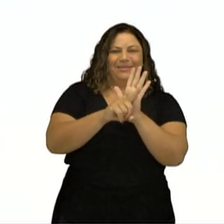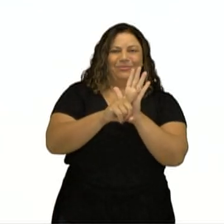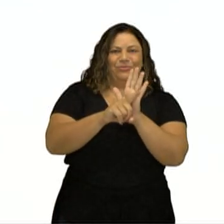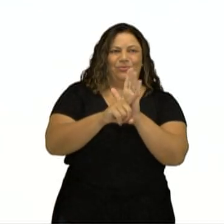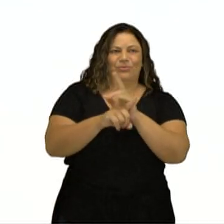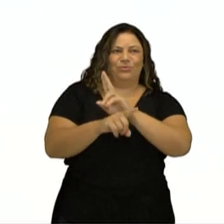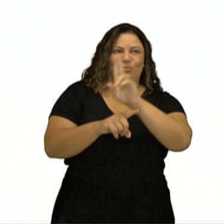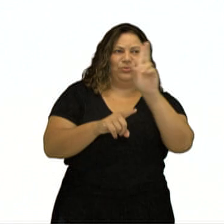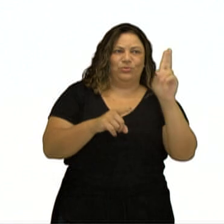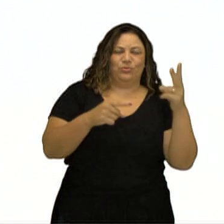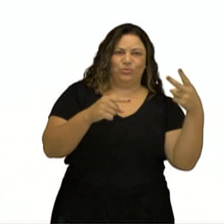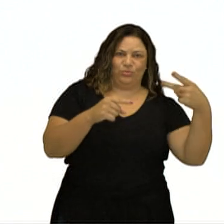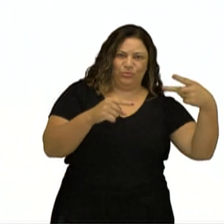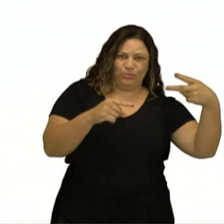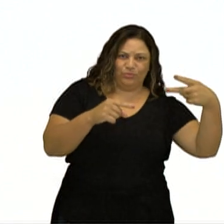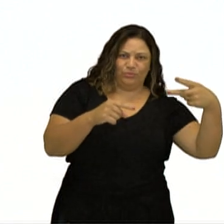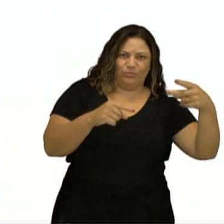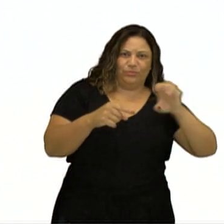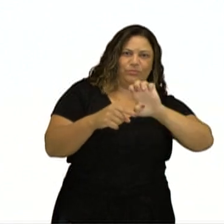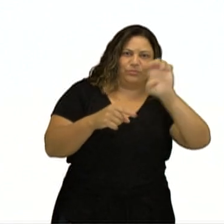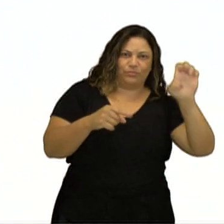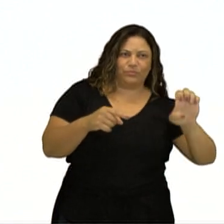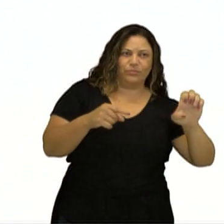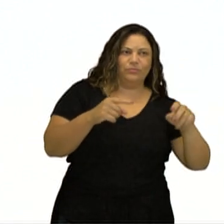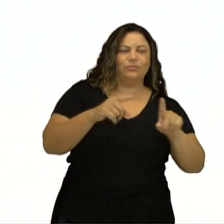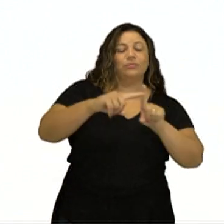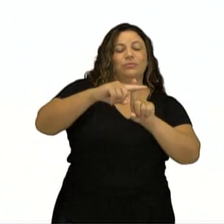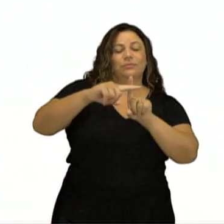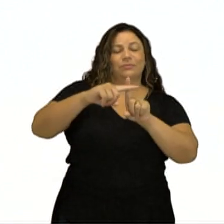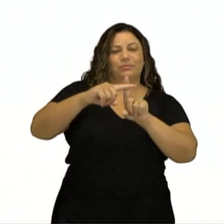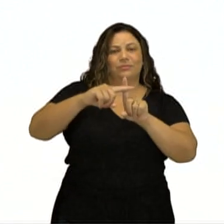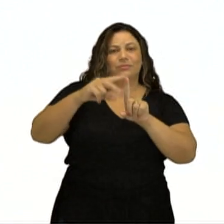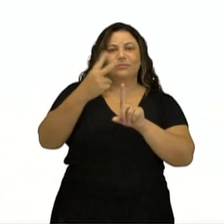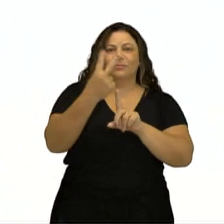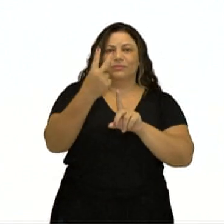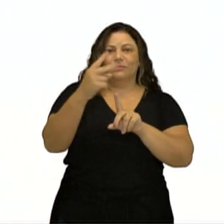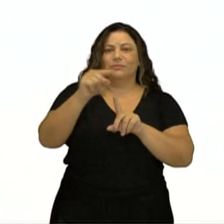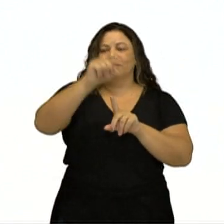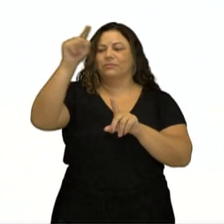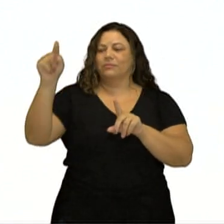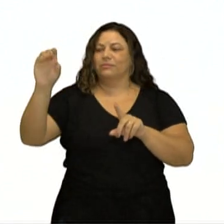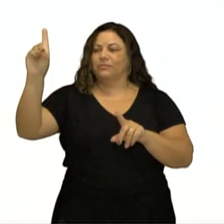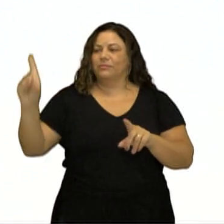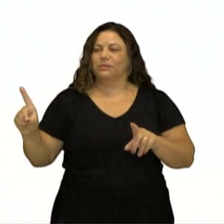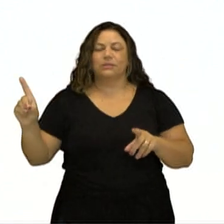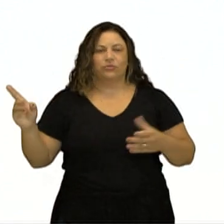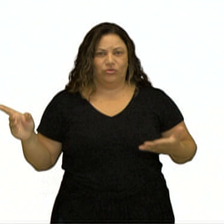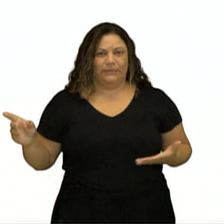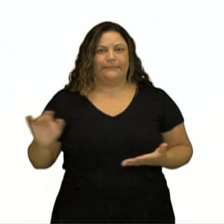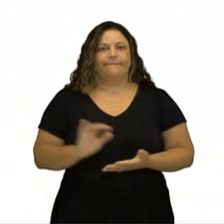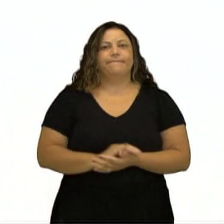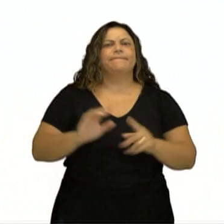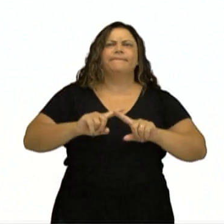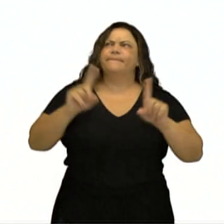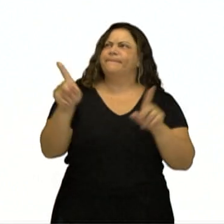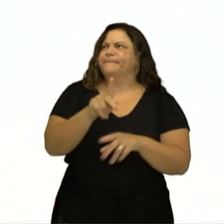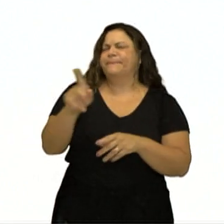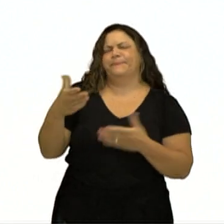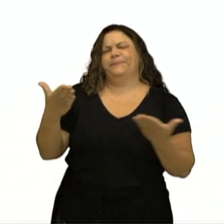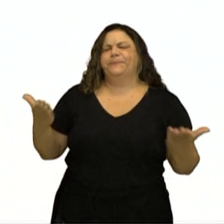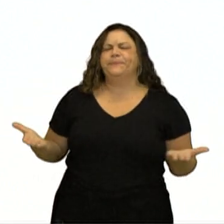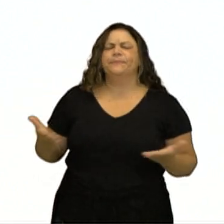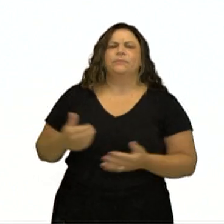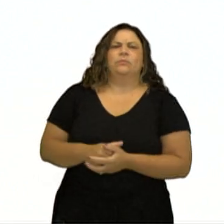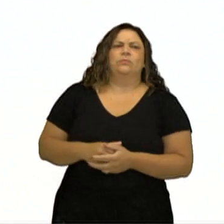esquerda e o mais 2 está à direita. Mas professora, o